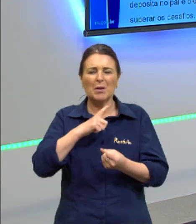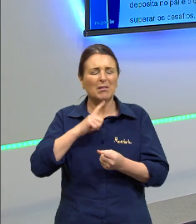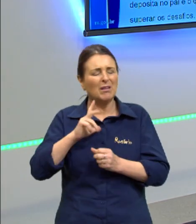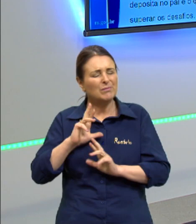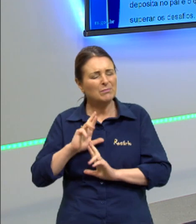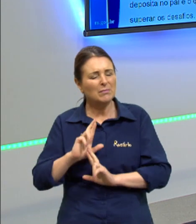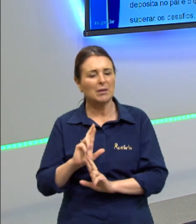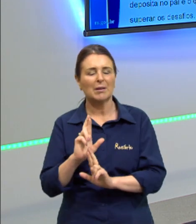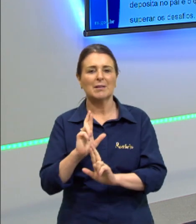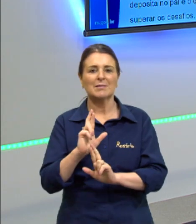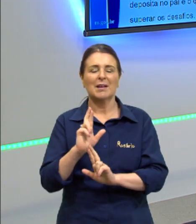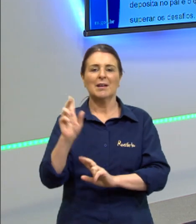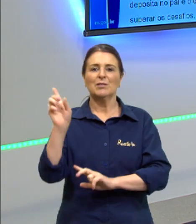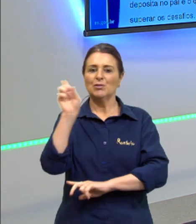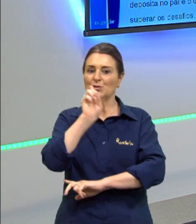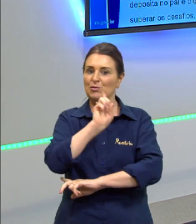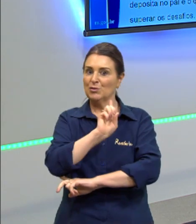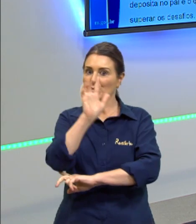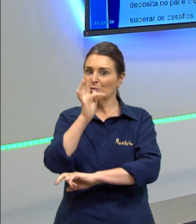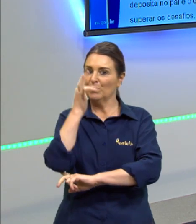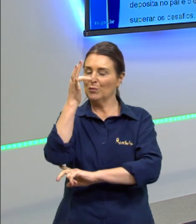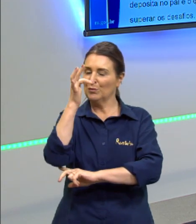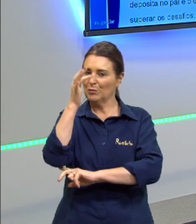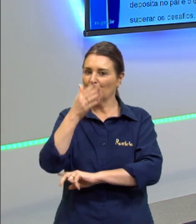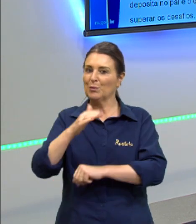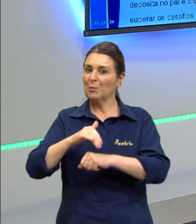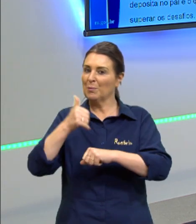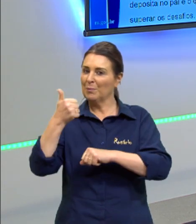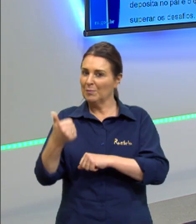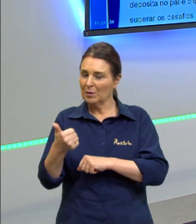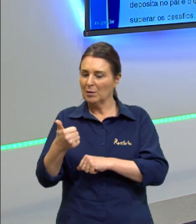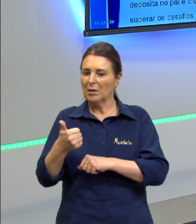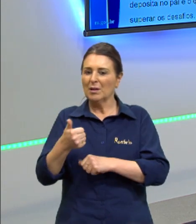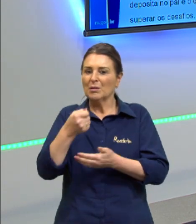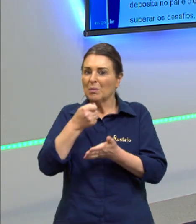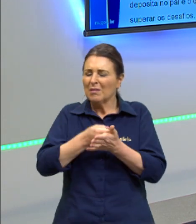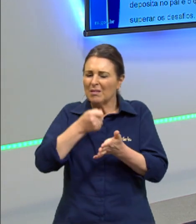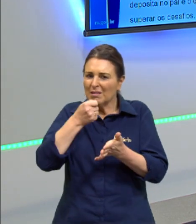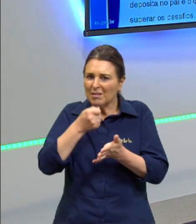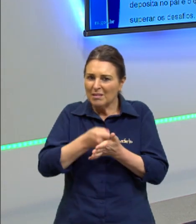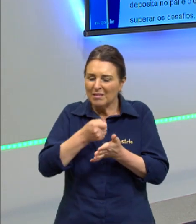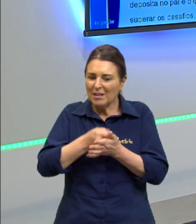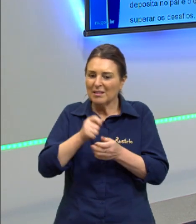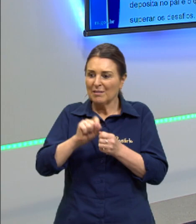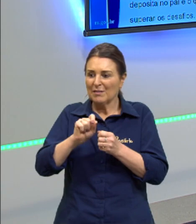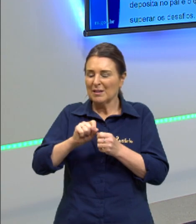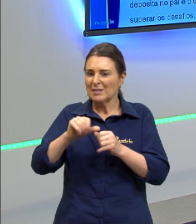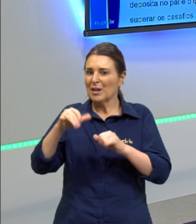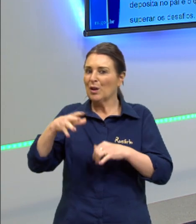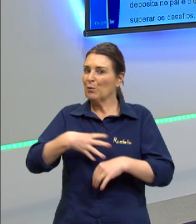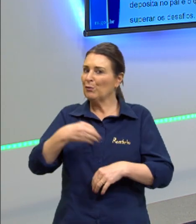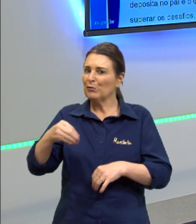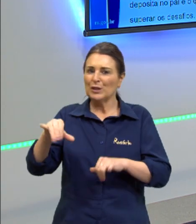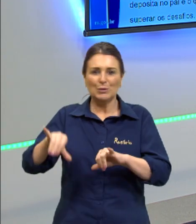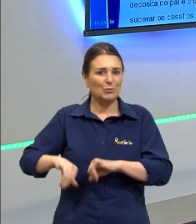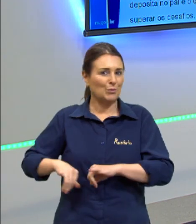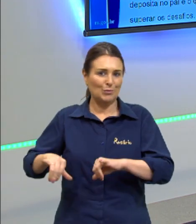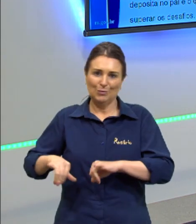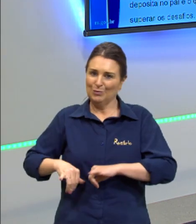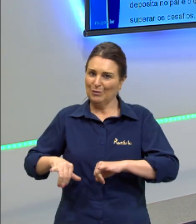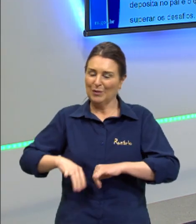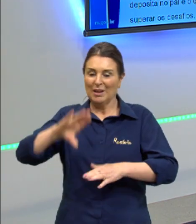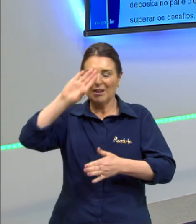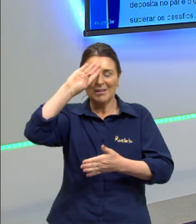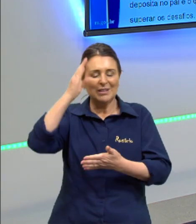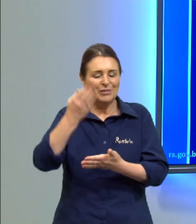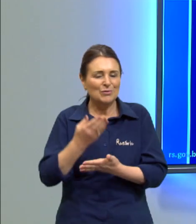de que dias melhores virão enquanto tenta amenizar a situação para o filho pequeno a confiança e